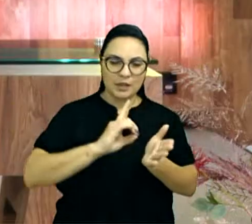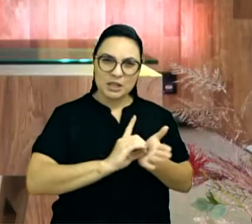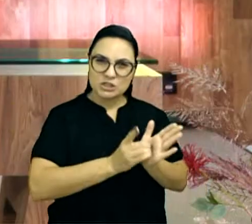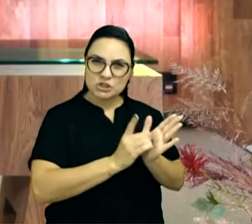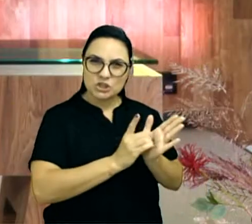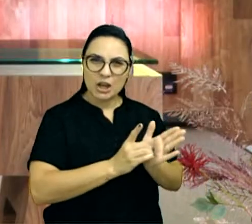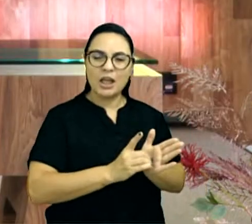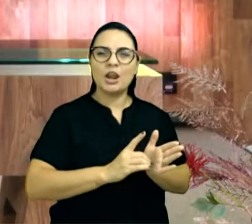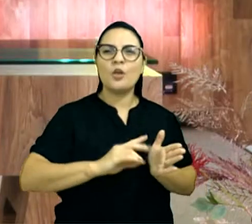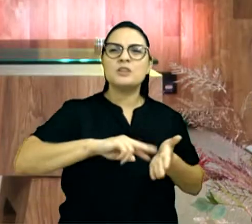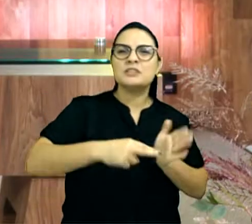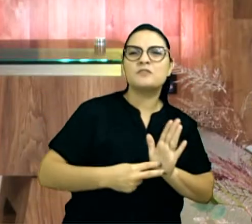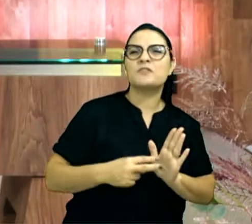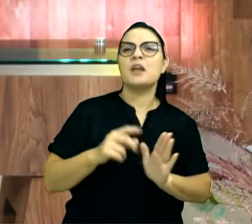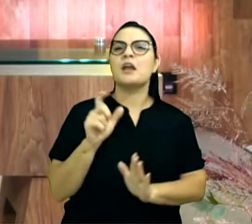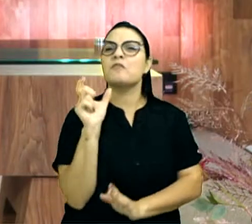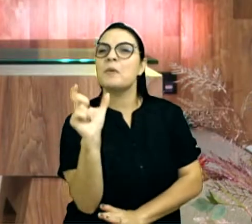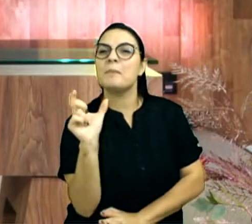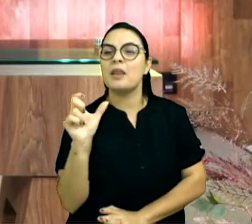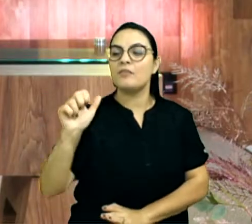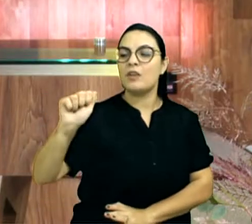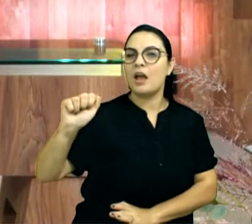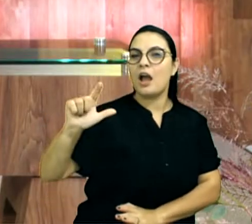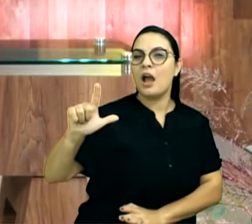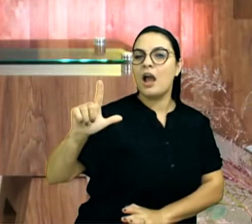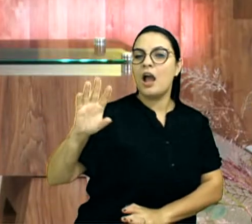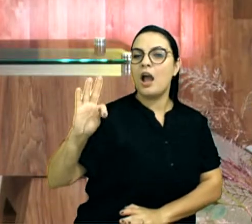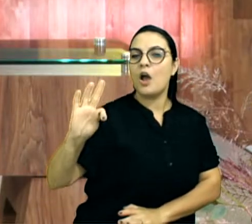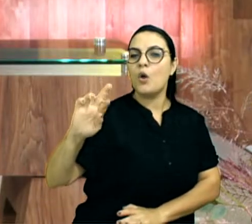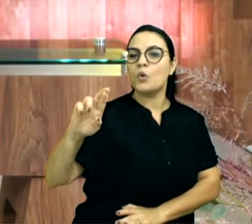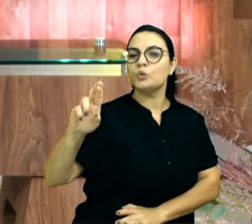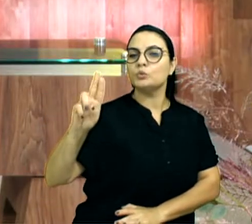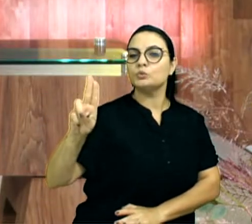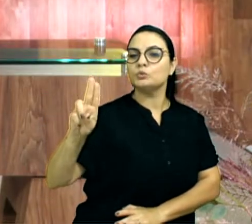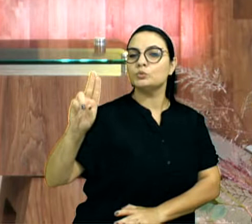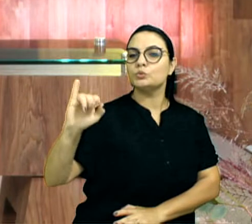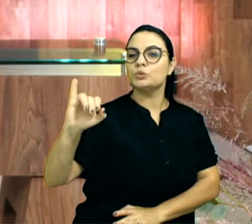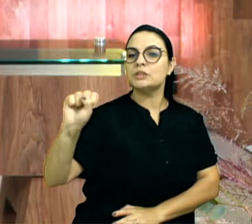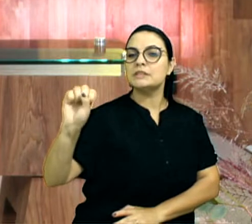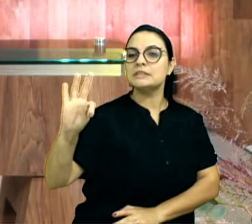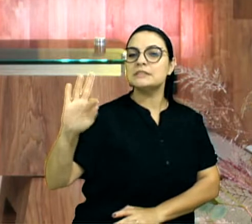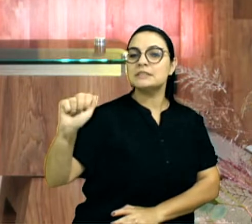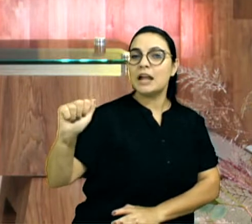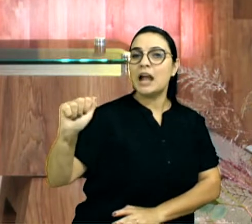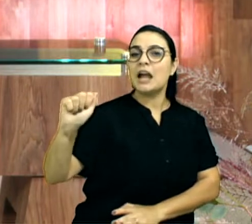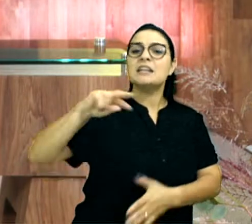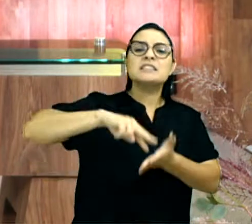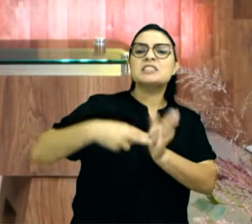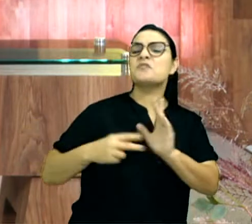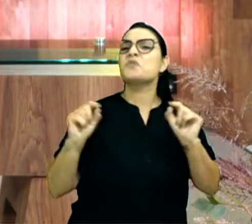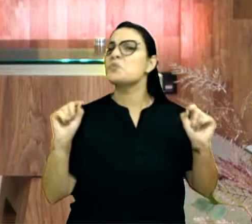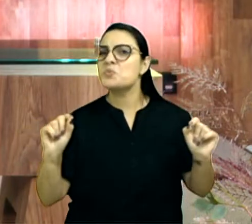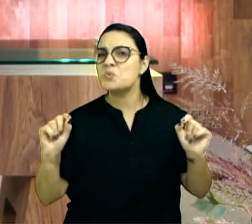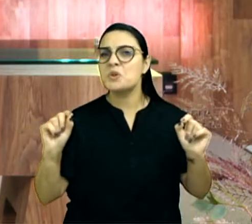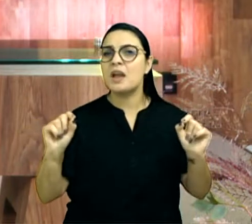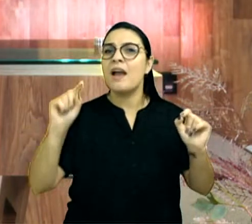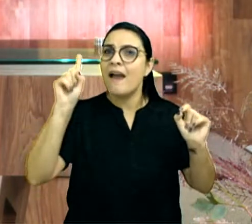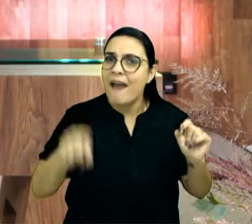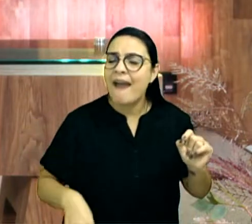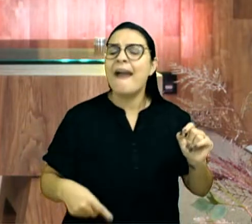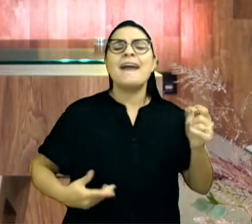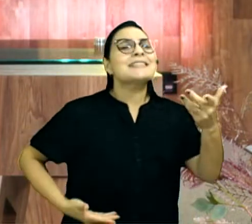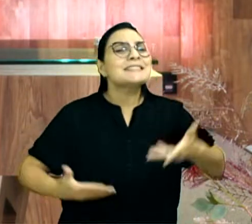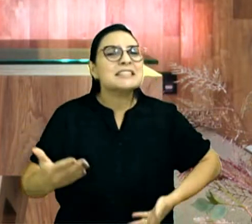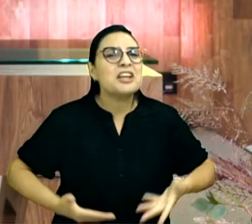altruísta. Palavra bonita, não Nós devemos ter uma vida de um serviço altruísta, que é servir sem pensar em